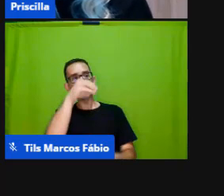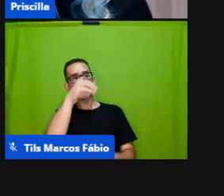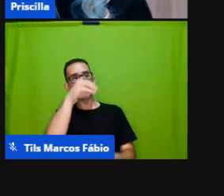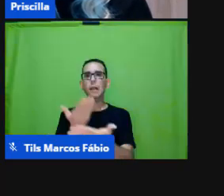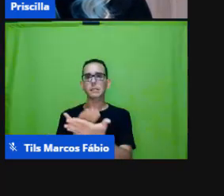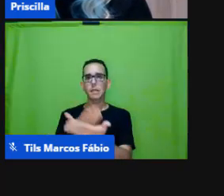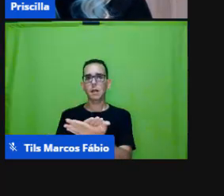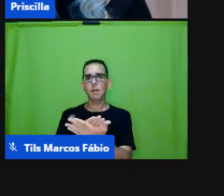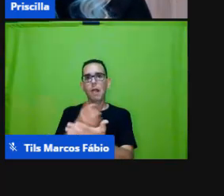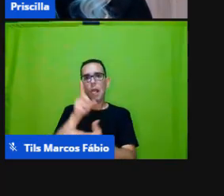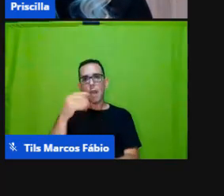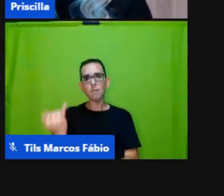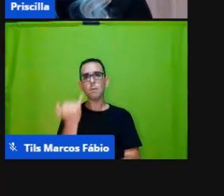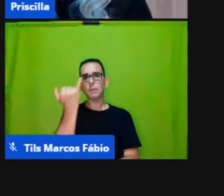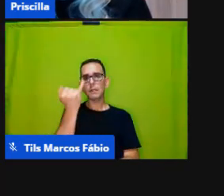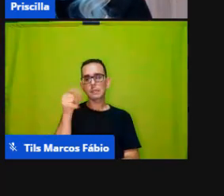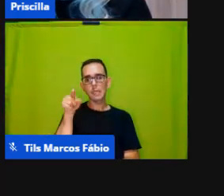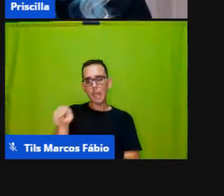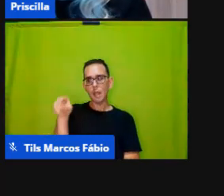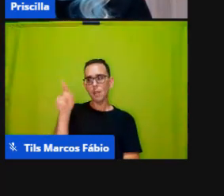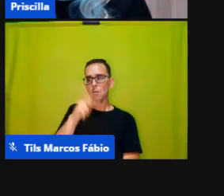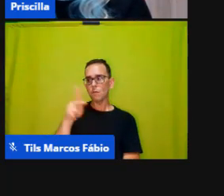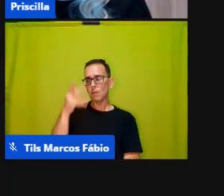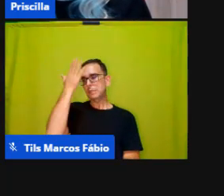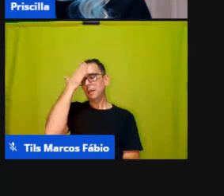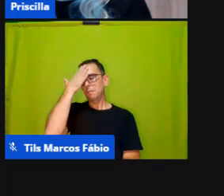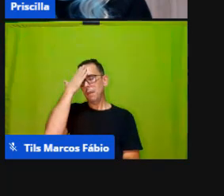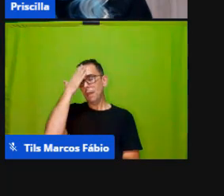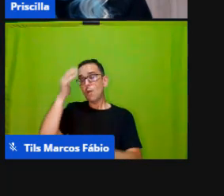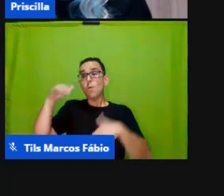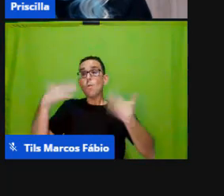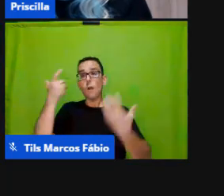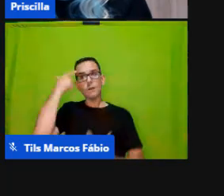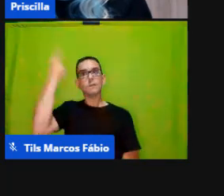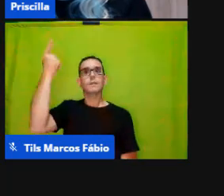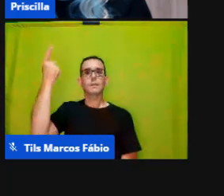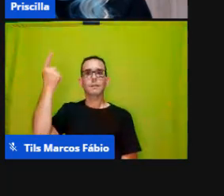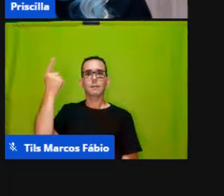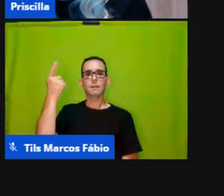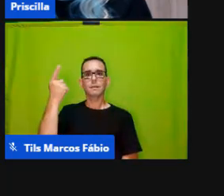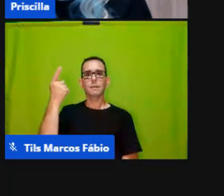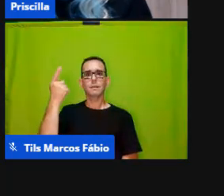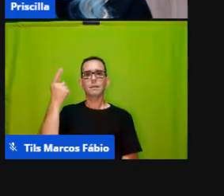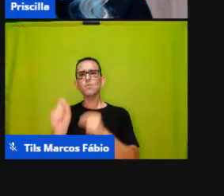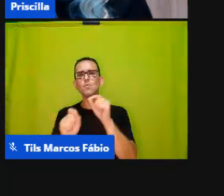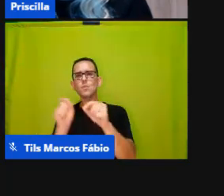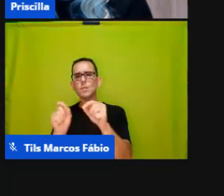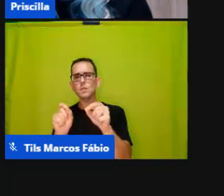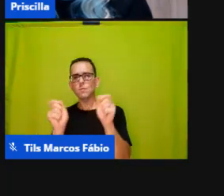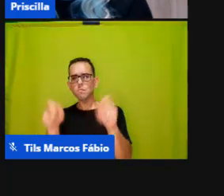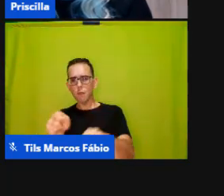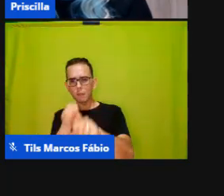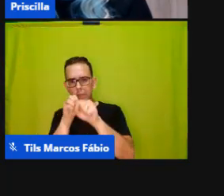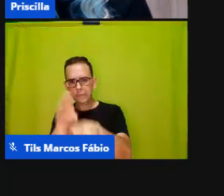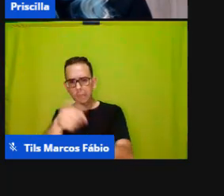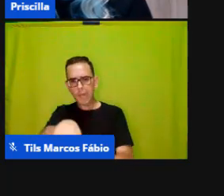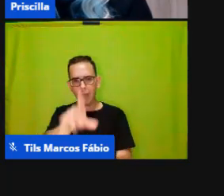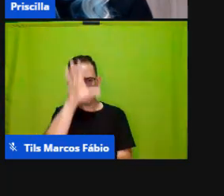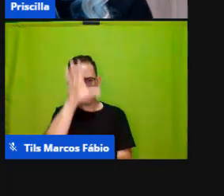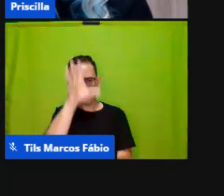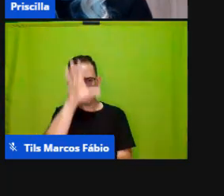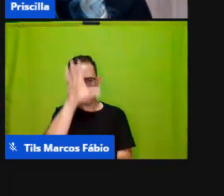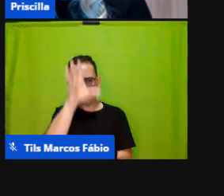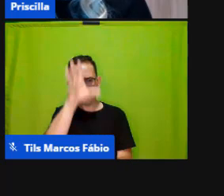importante é ele saber a sua intenção né Giovana o que ele está querendo aprender então a gente agradece a